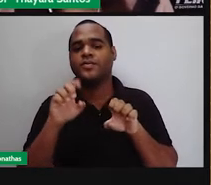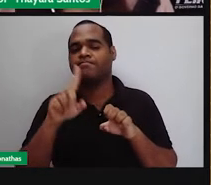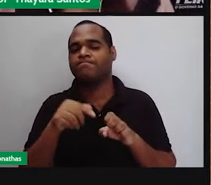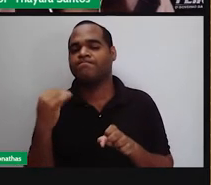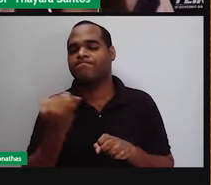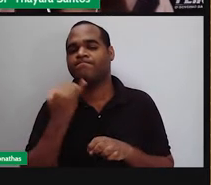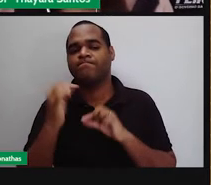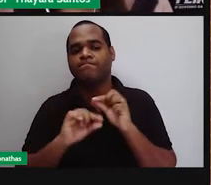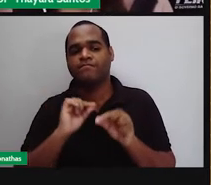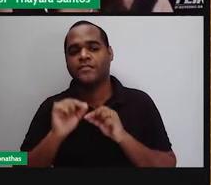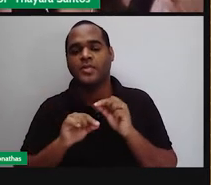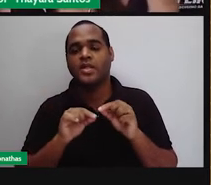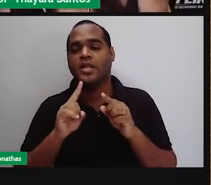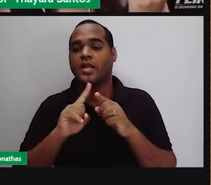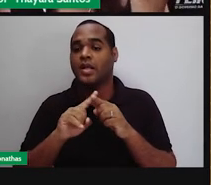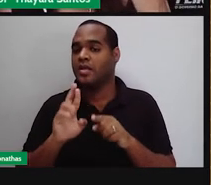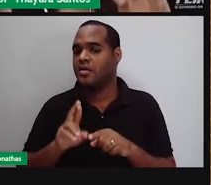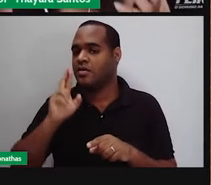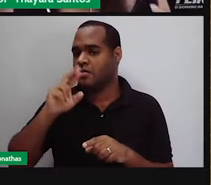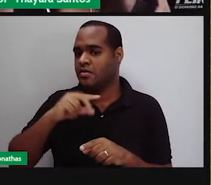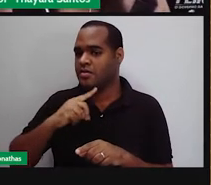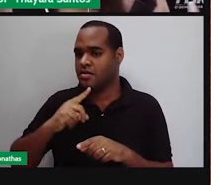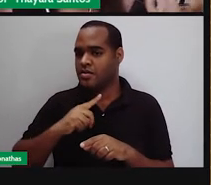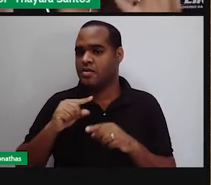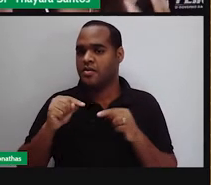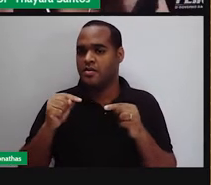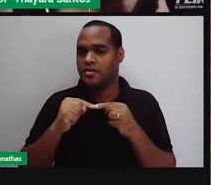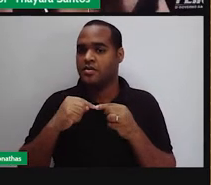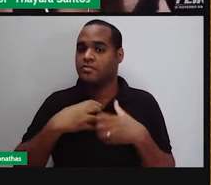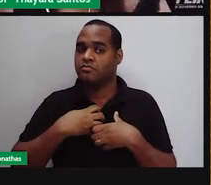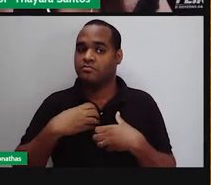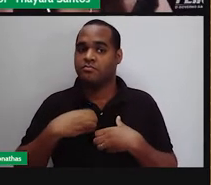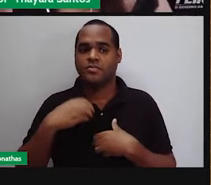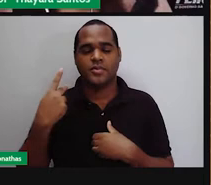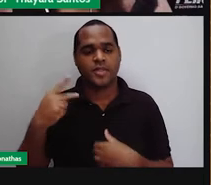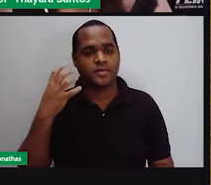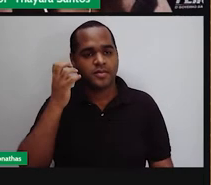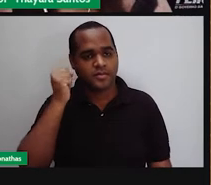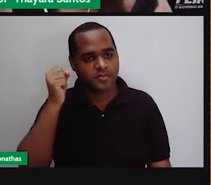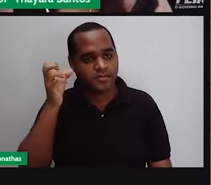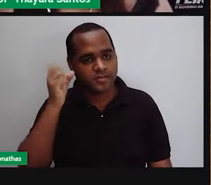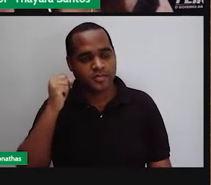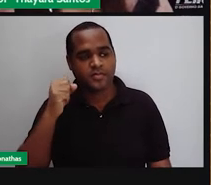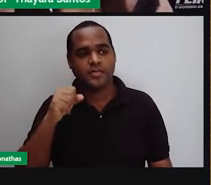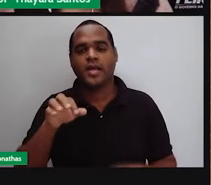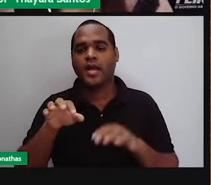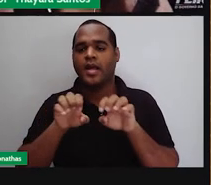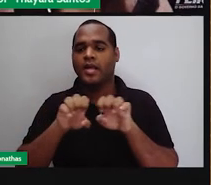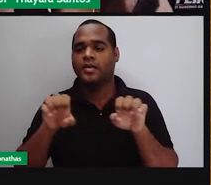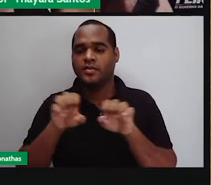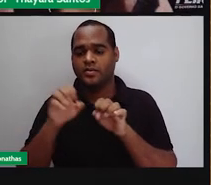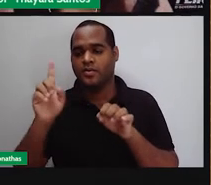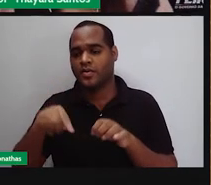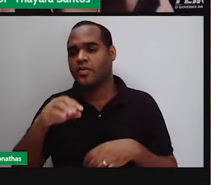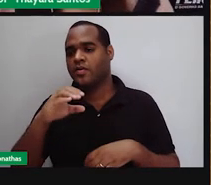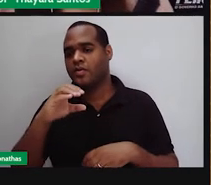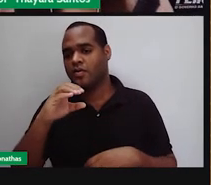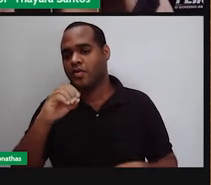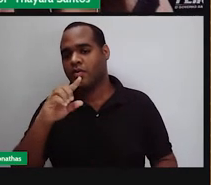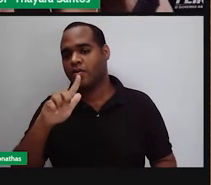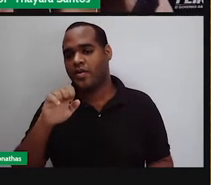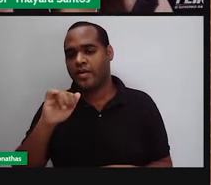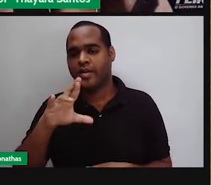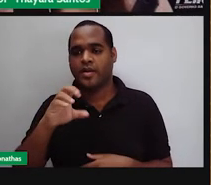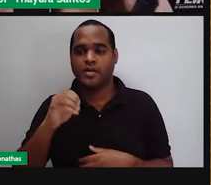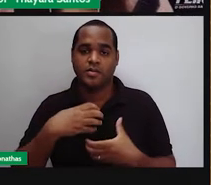que é a responsável pela audição, por esse sentido da audição. Então, essa estrutura que é chamada de cóclea é responsável pelo